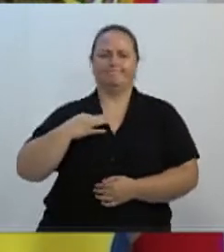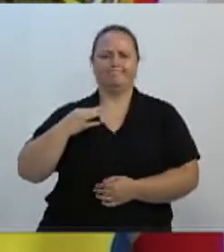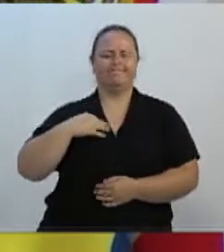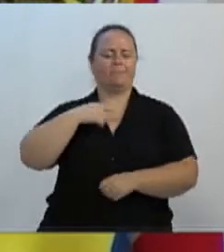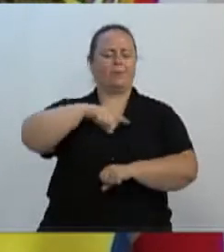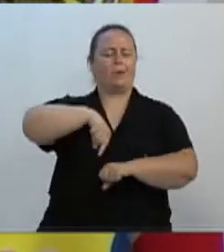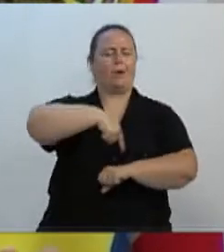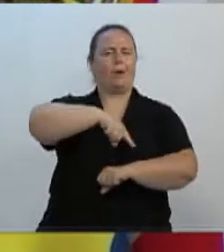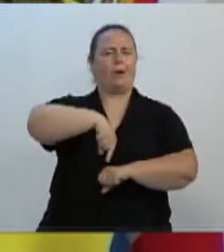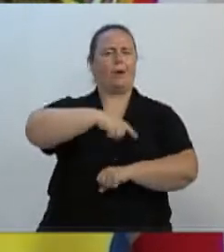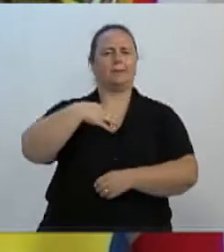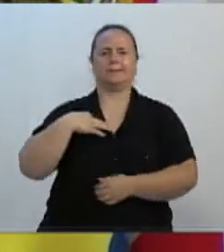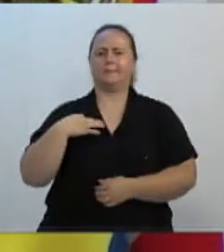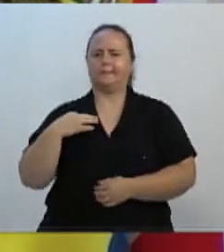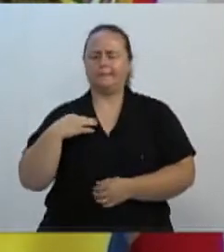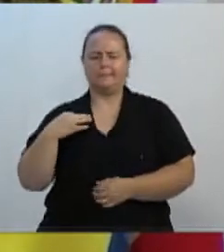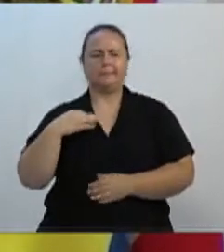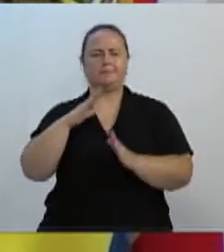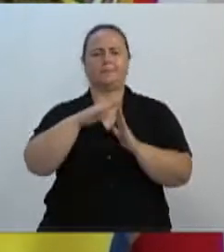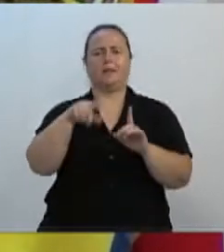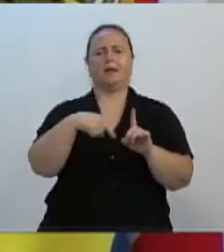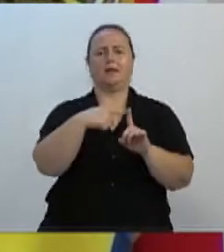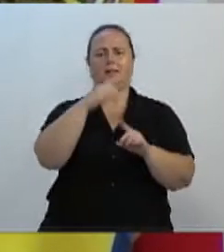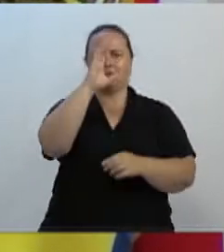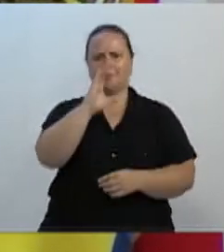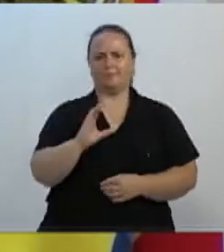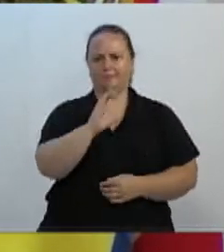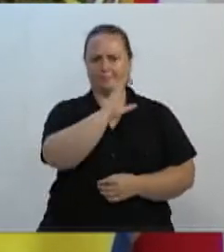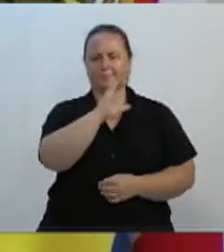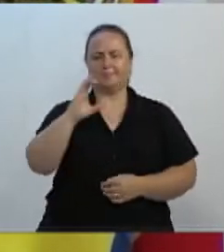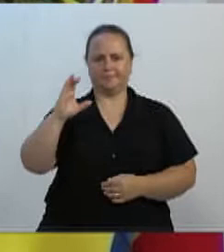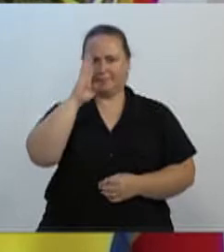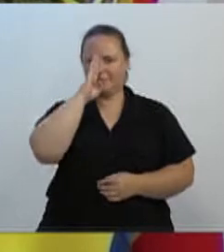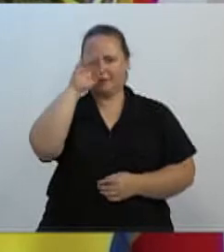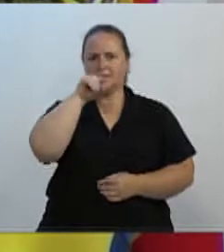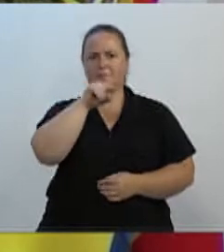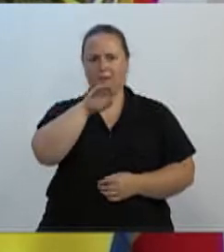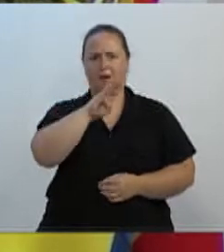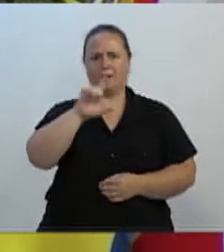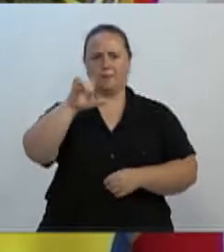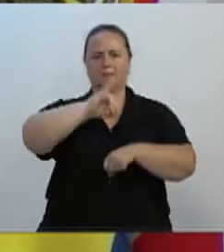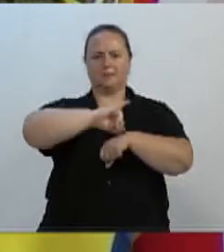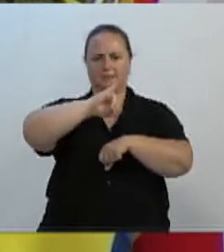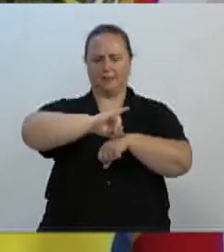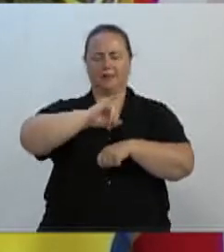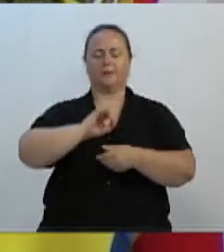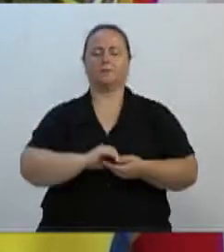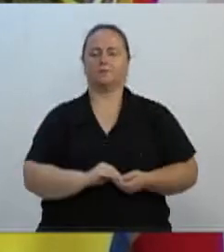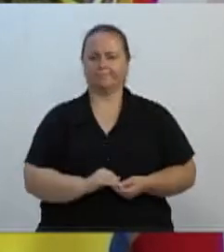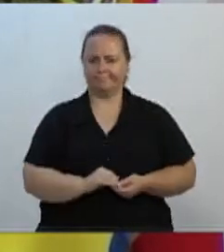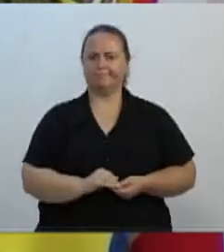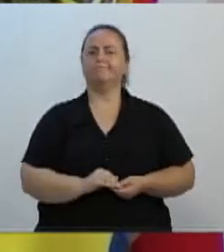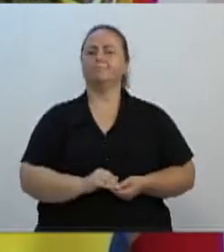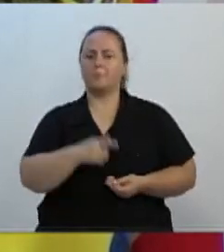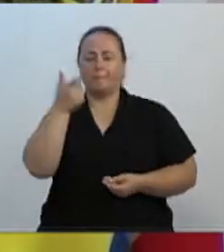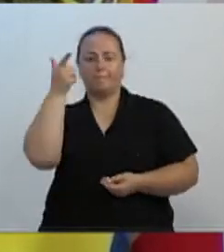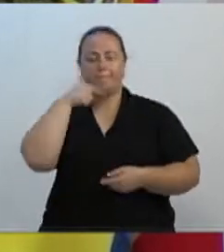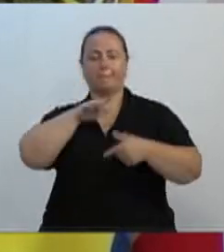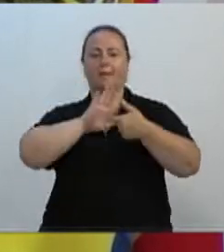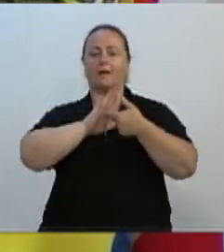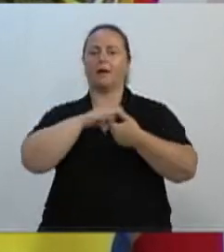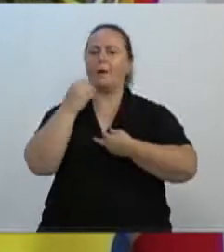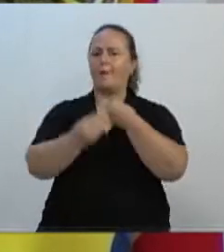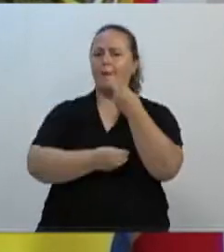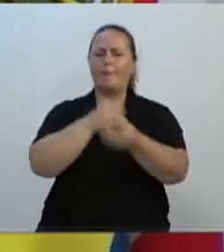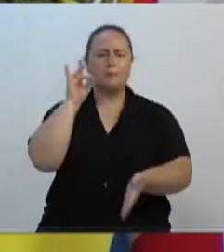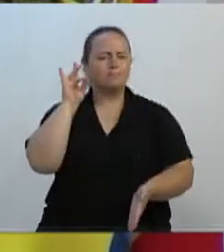no seu voluntariado ali na Igreja Matriz, aqui na cidade de Blumenau, para prestar esclarecimento sobre o melhor cumprimento